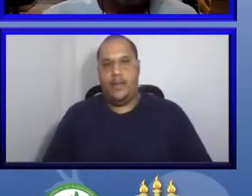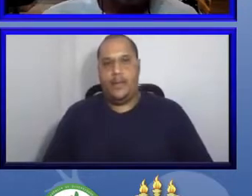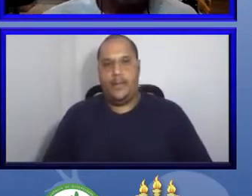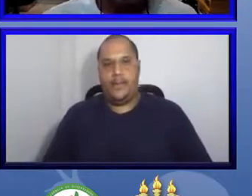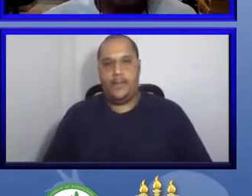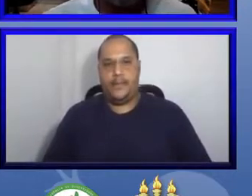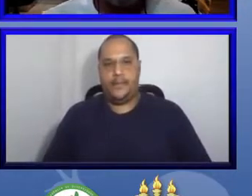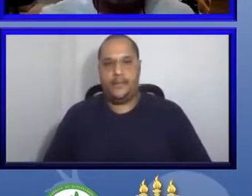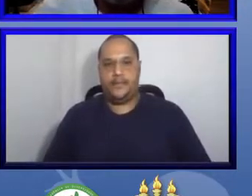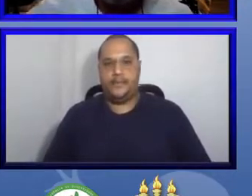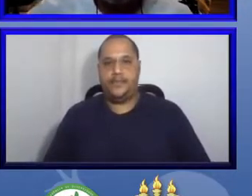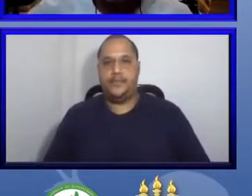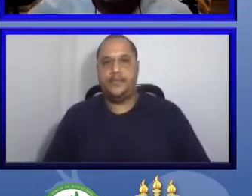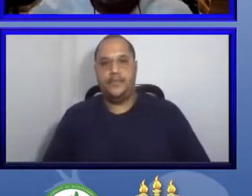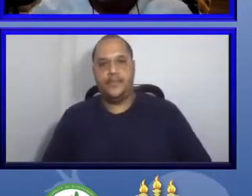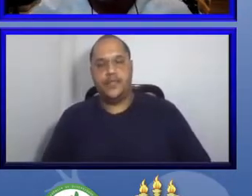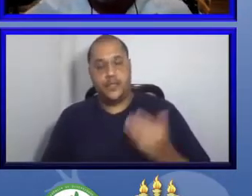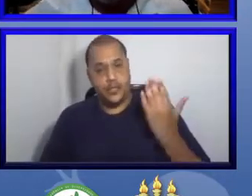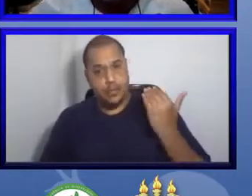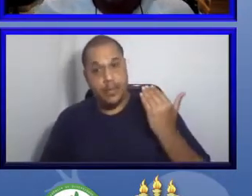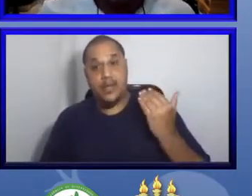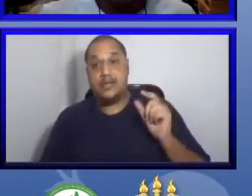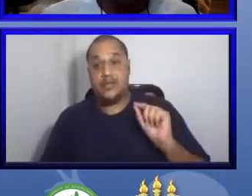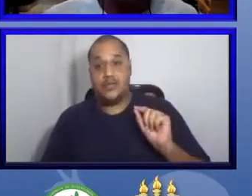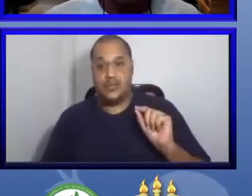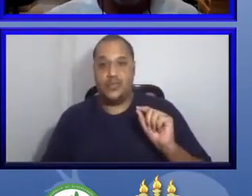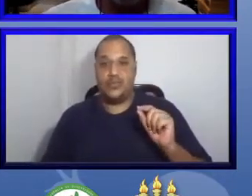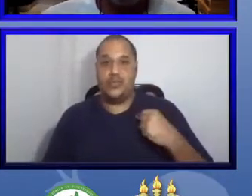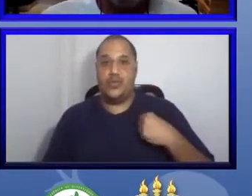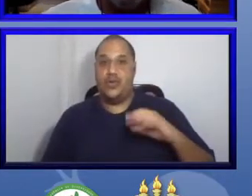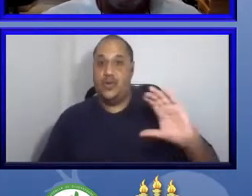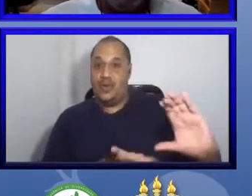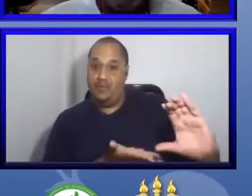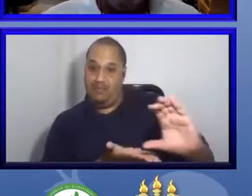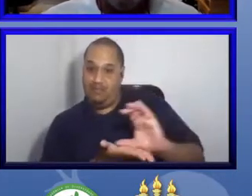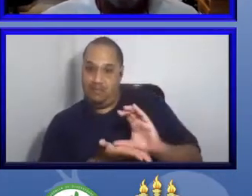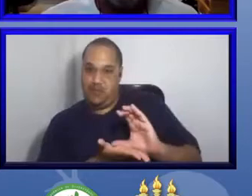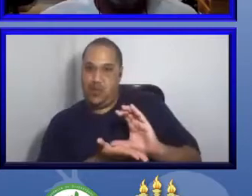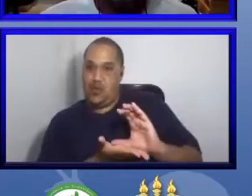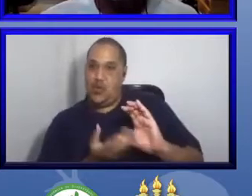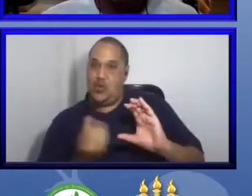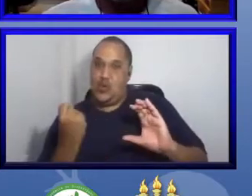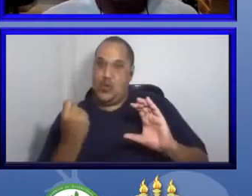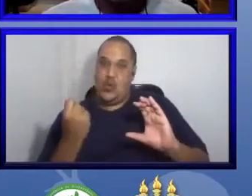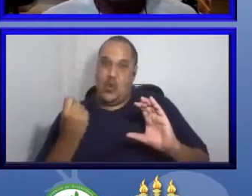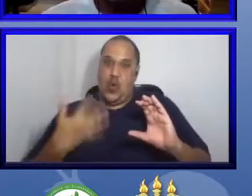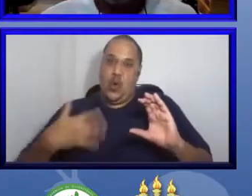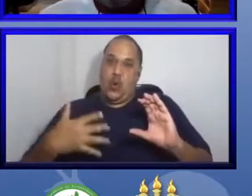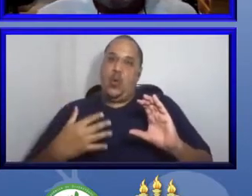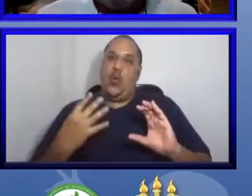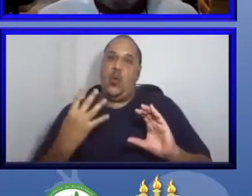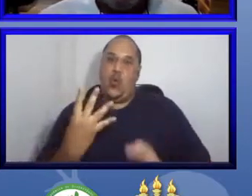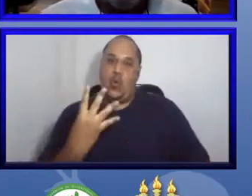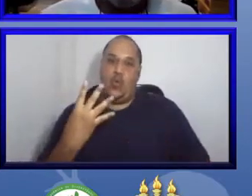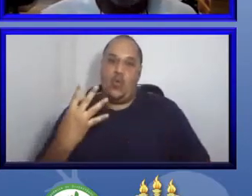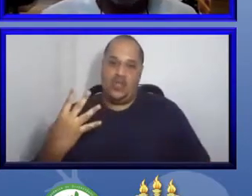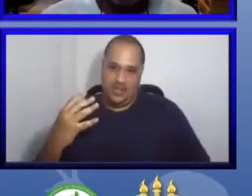Houve um repasse, então, dessa fortuna de 440 mil